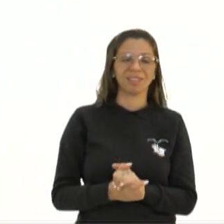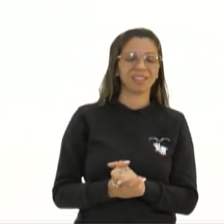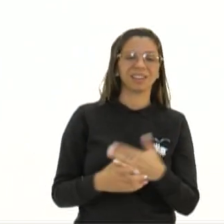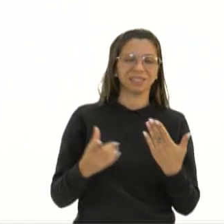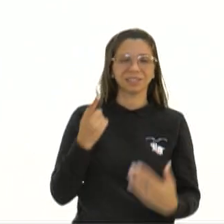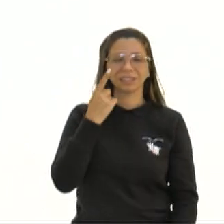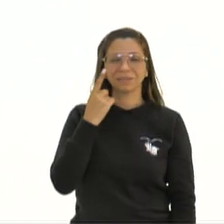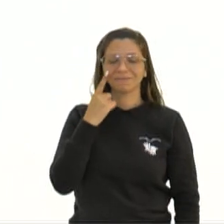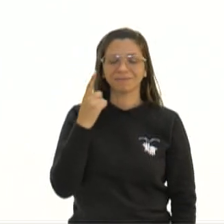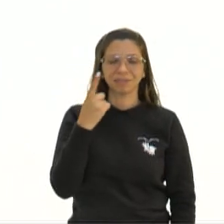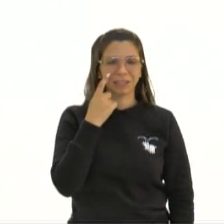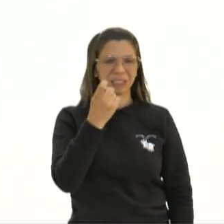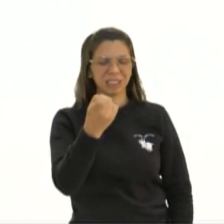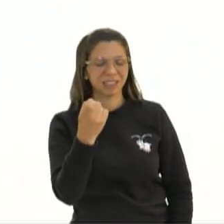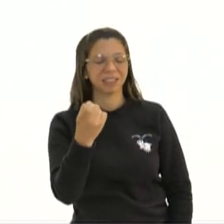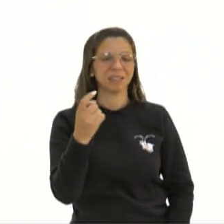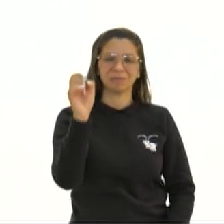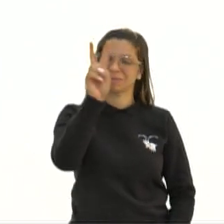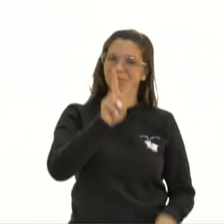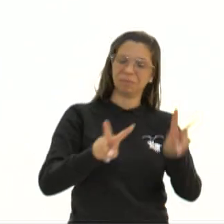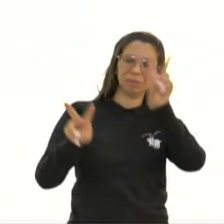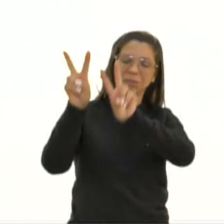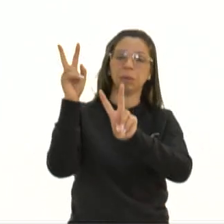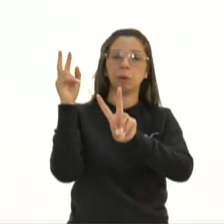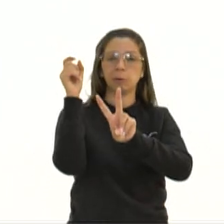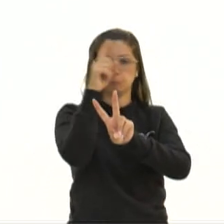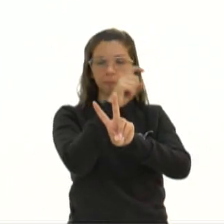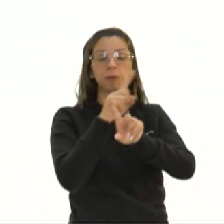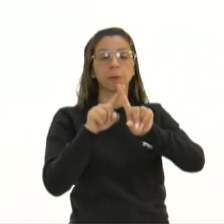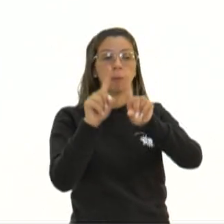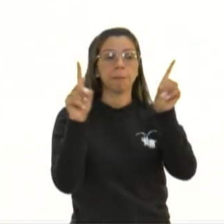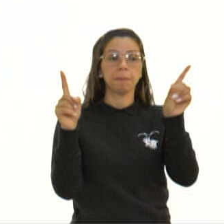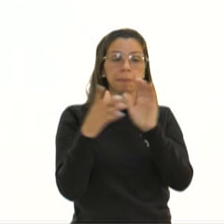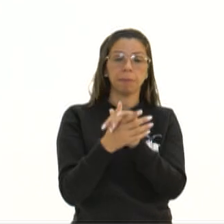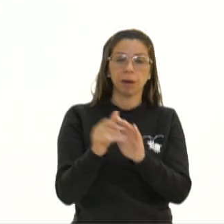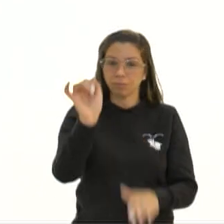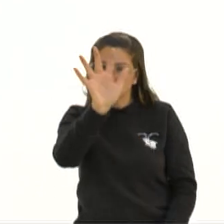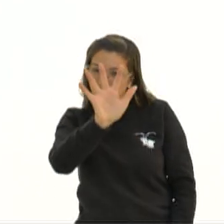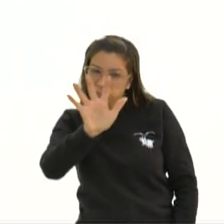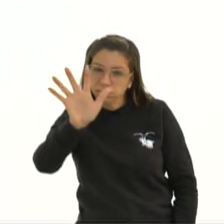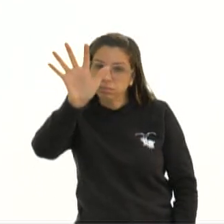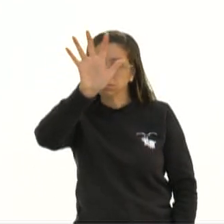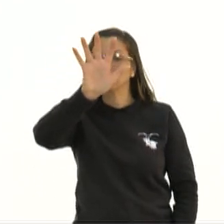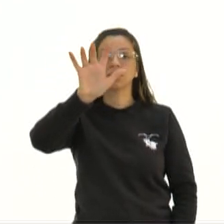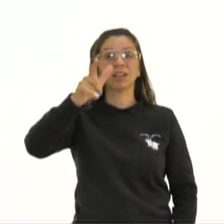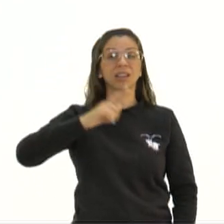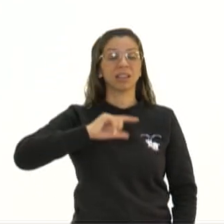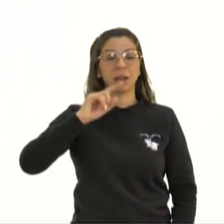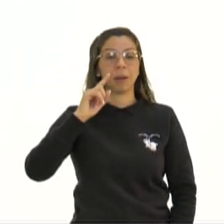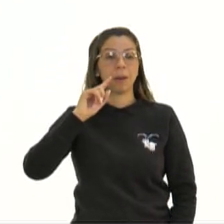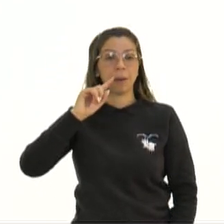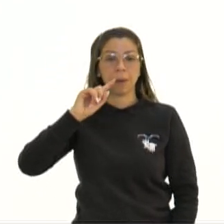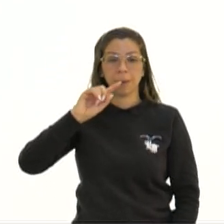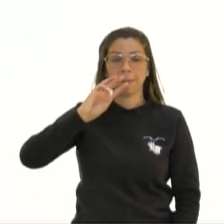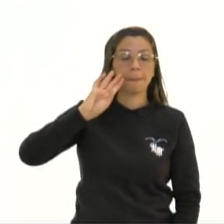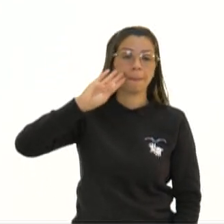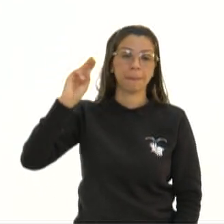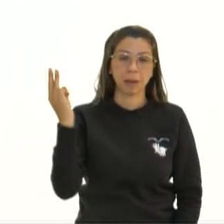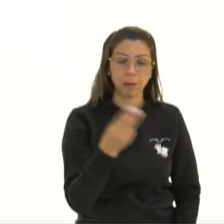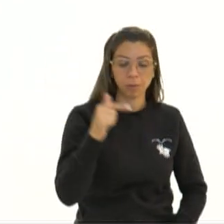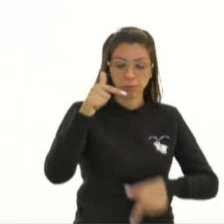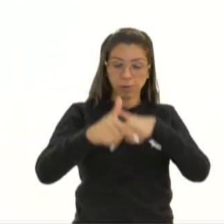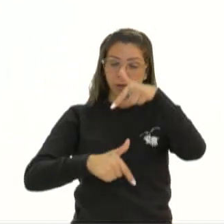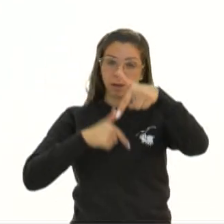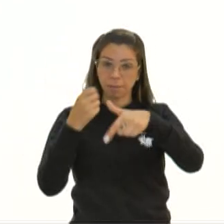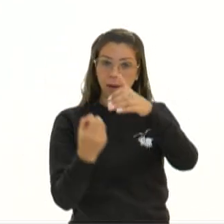interessante para vocês visualizarem, mas aqui a maior geração de empregos são milhões de empregos gerados pela